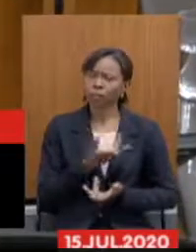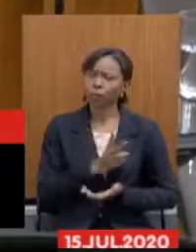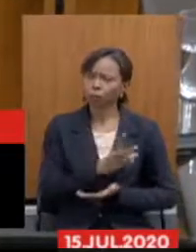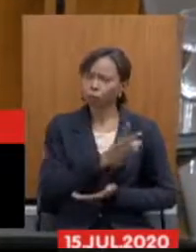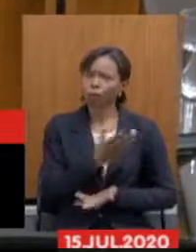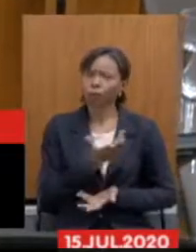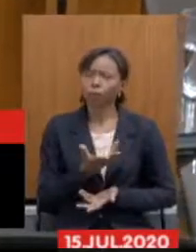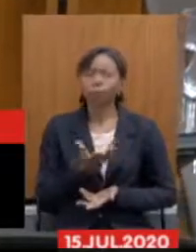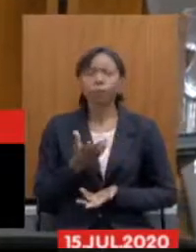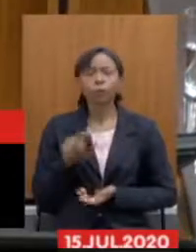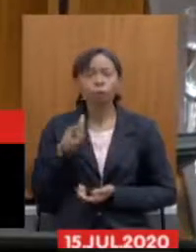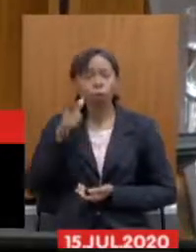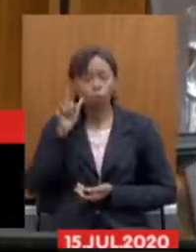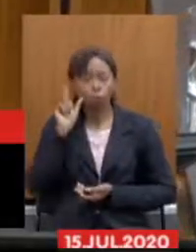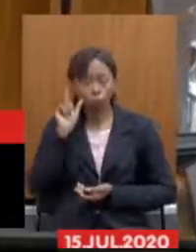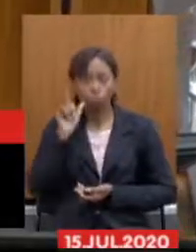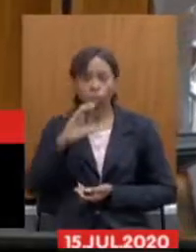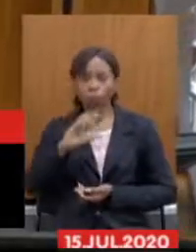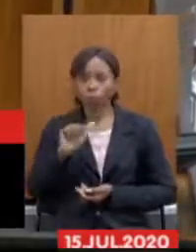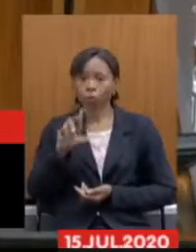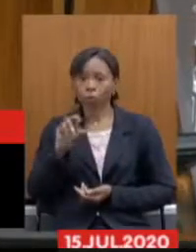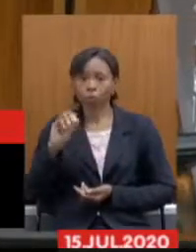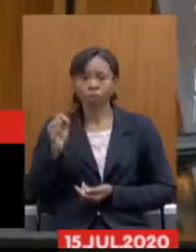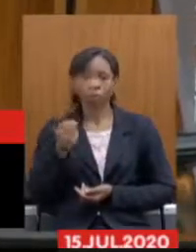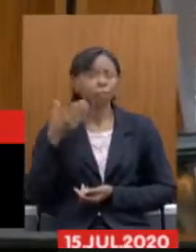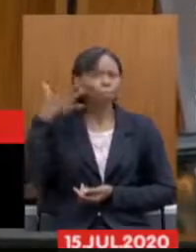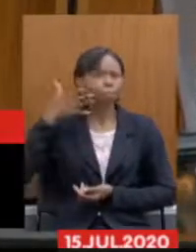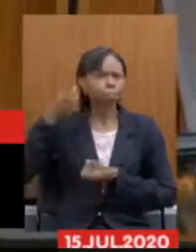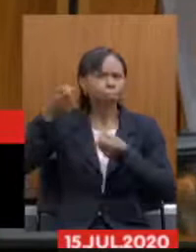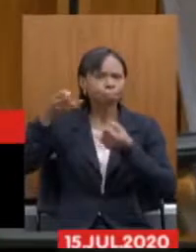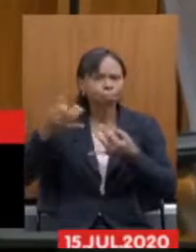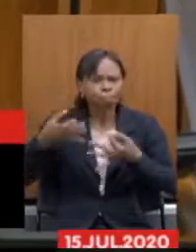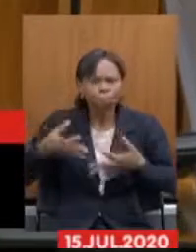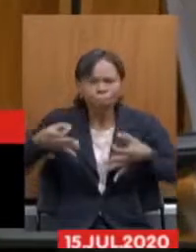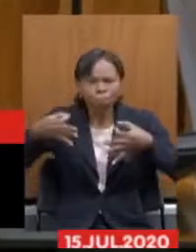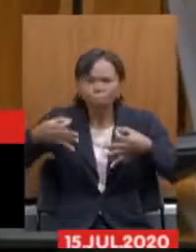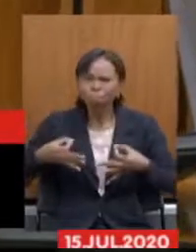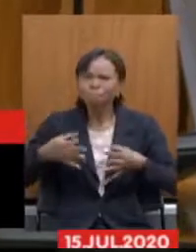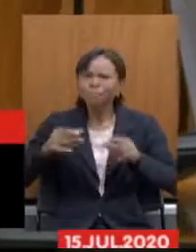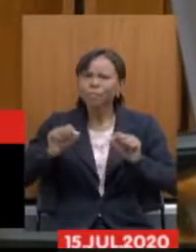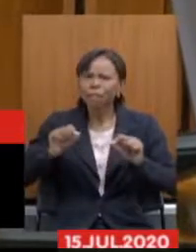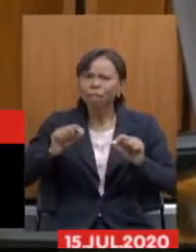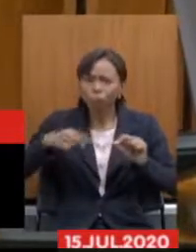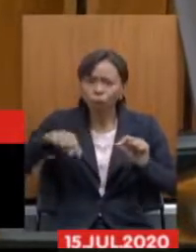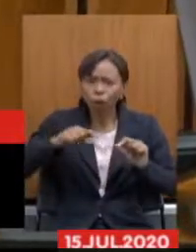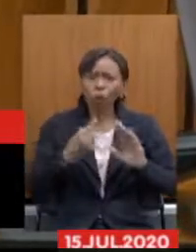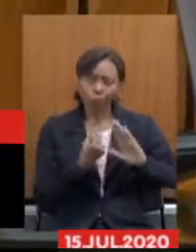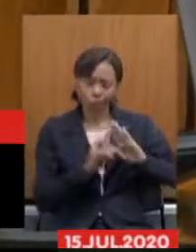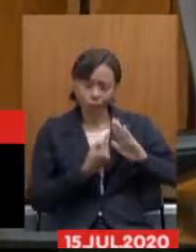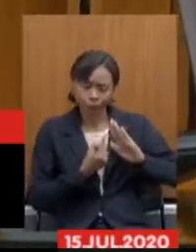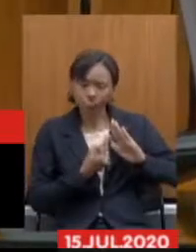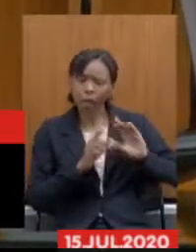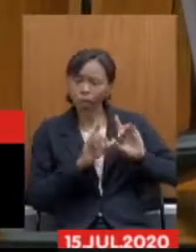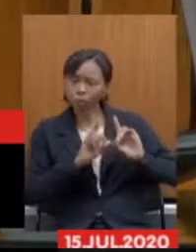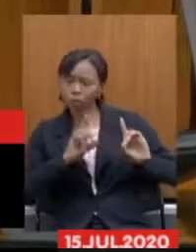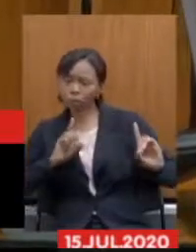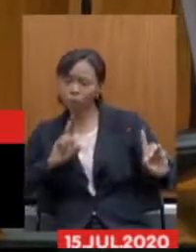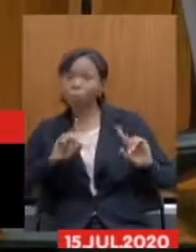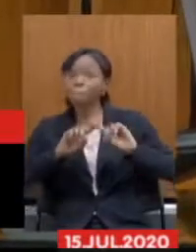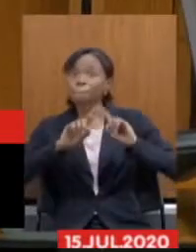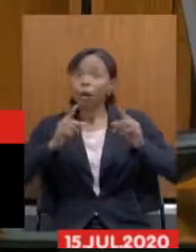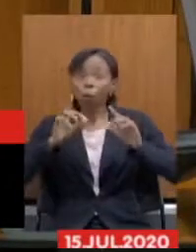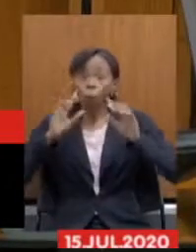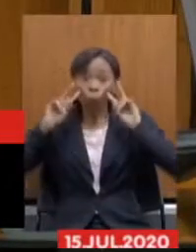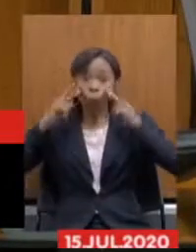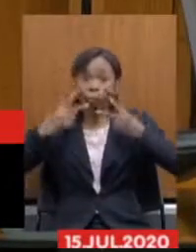ontem o Carlos foi muito brilhante quando ele falou que nós apesar do distanciamento social não podemos nos distanciar como humanos